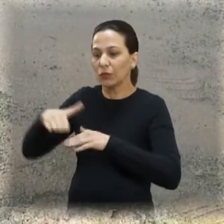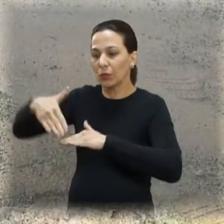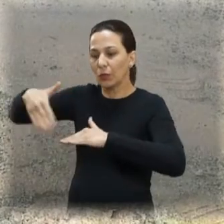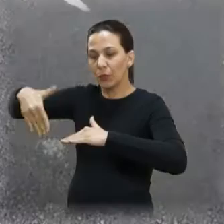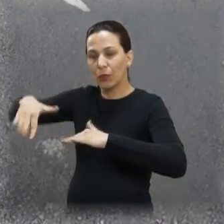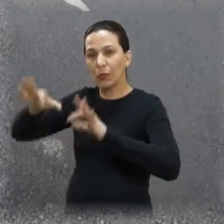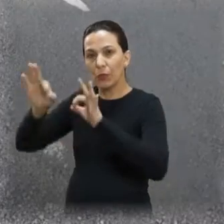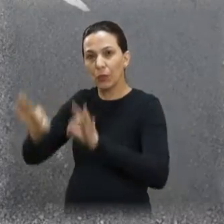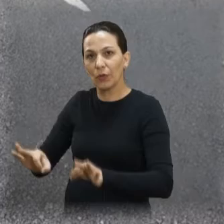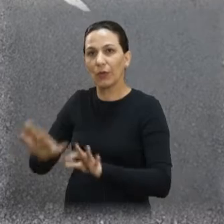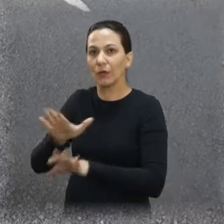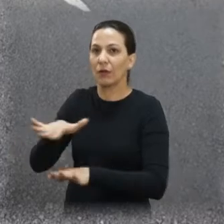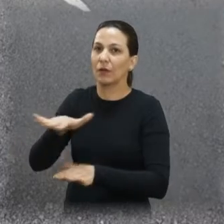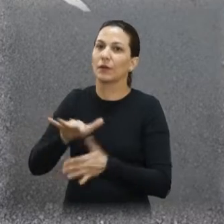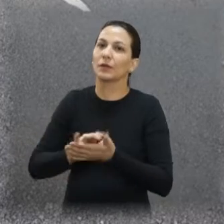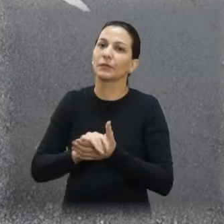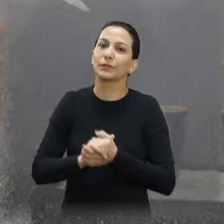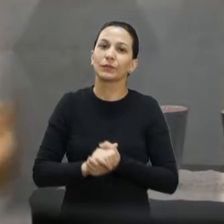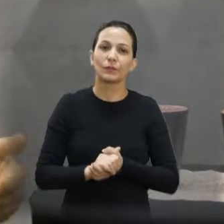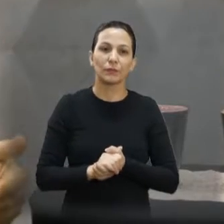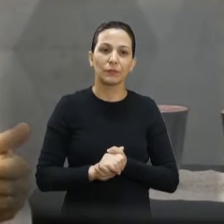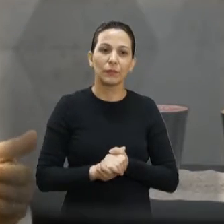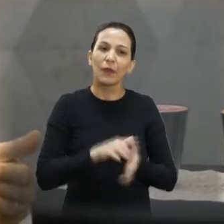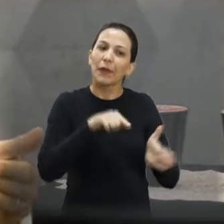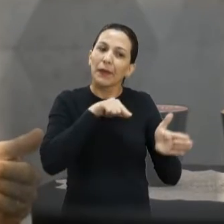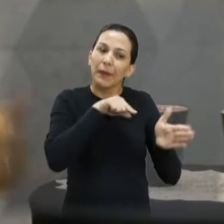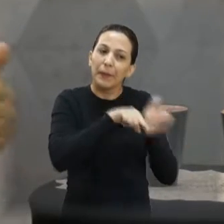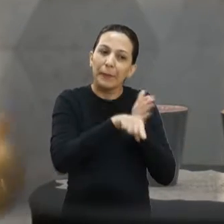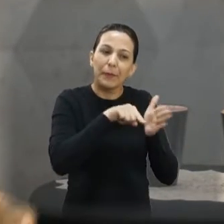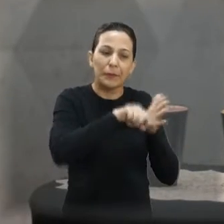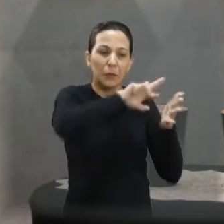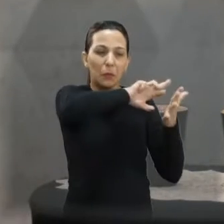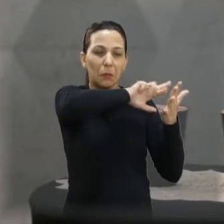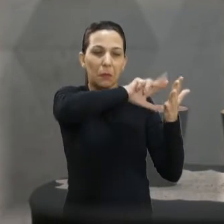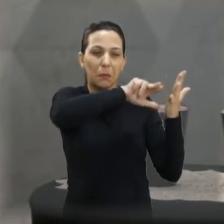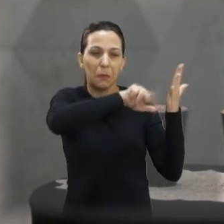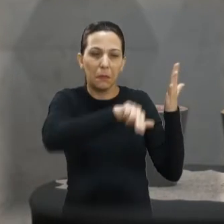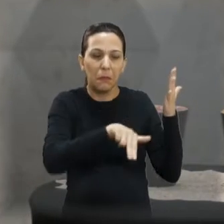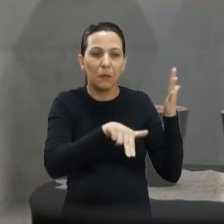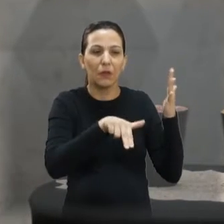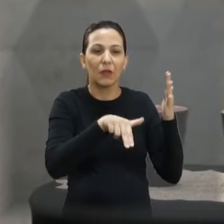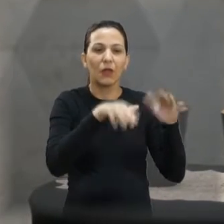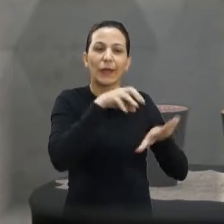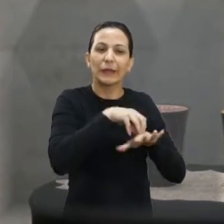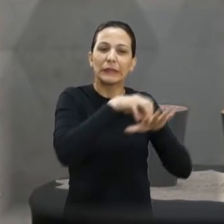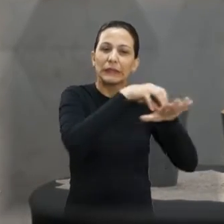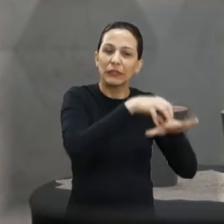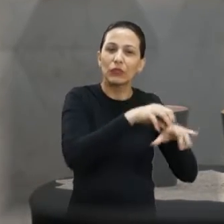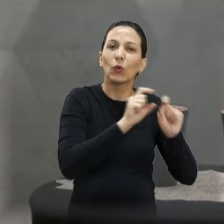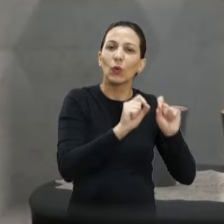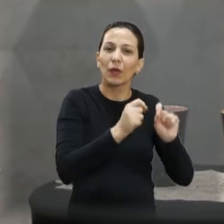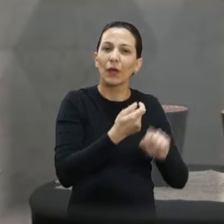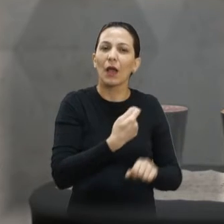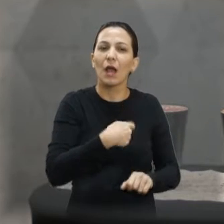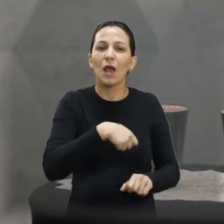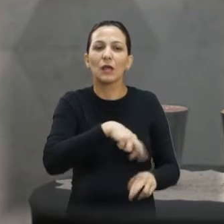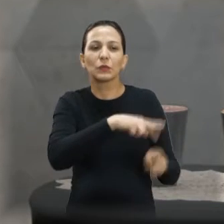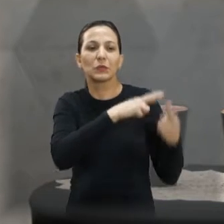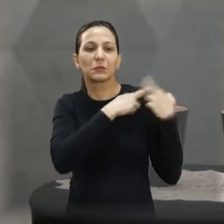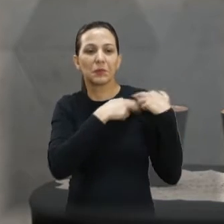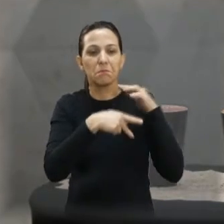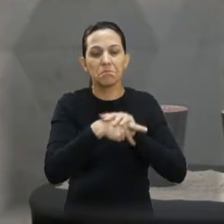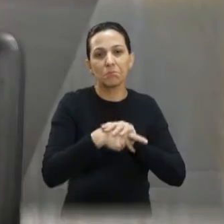Quero fazer uma pergunta um pouco mais ampla sobre essas ações do mandato do vereador. É papel do vereador fazer esses